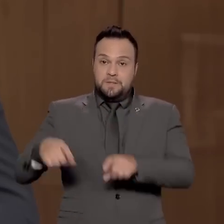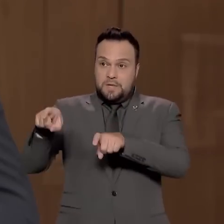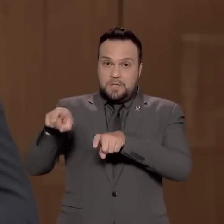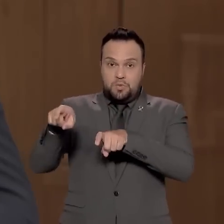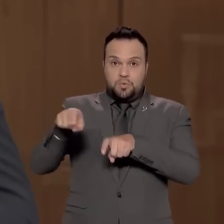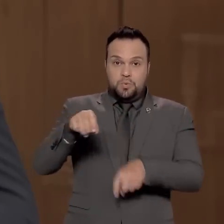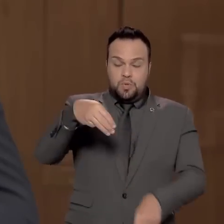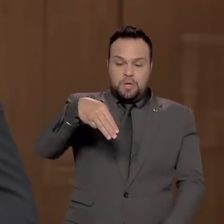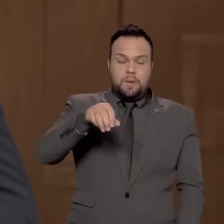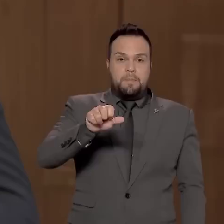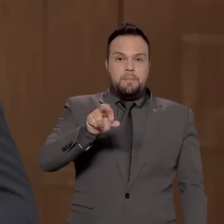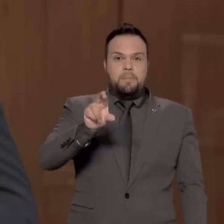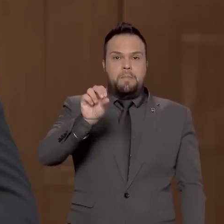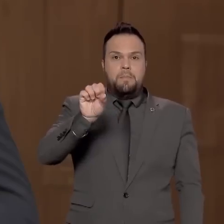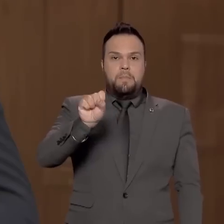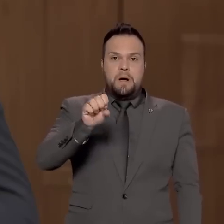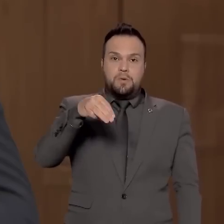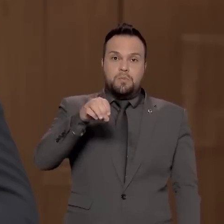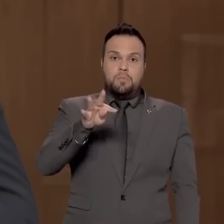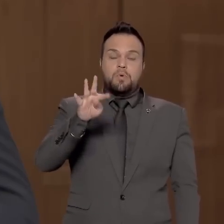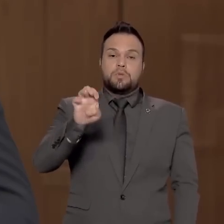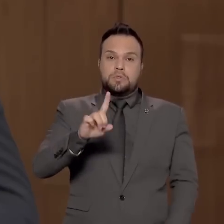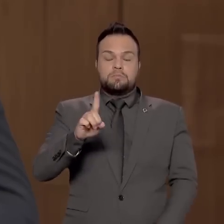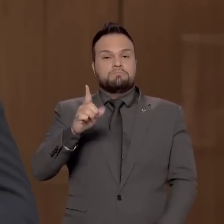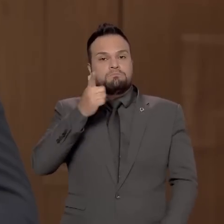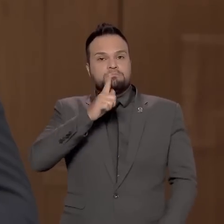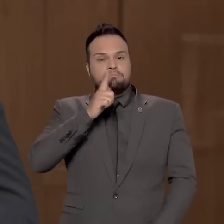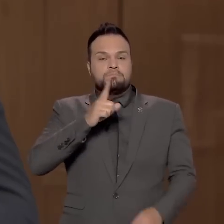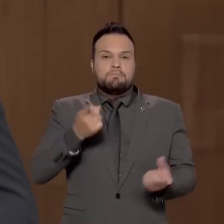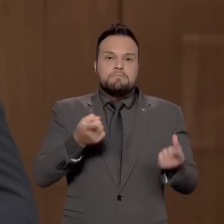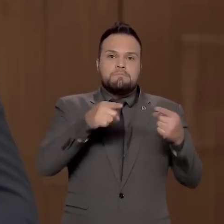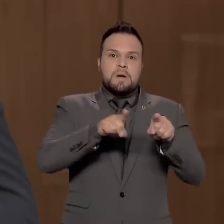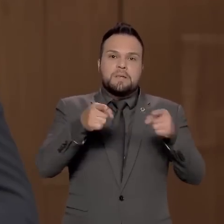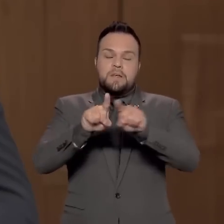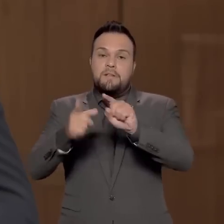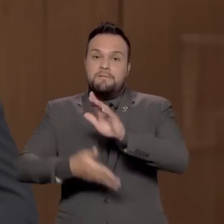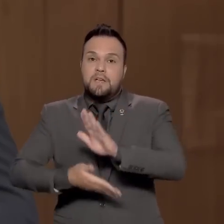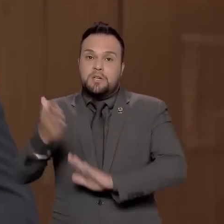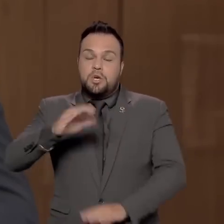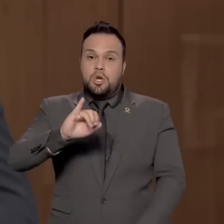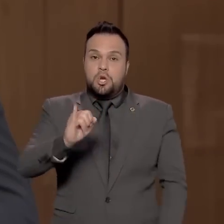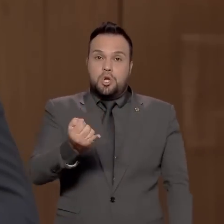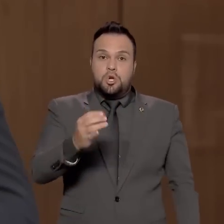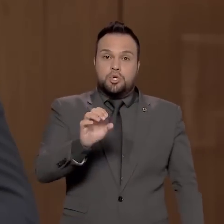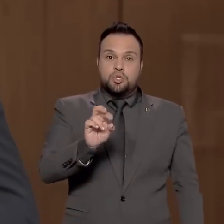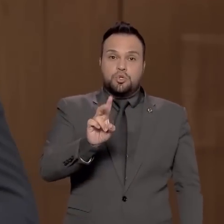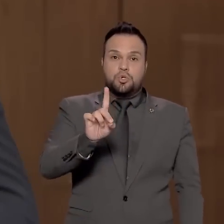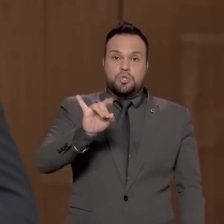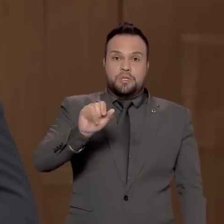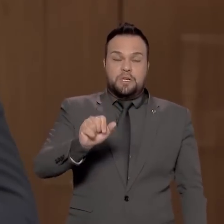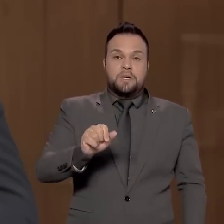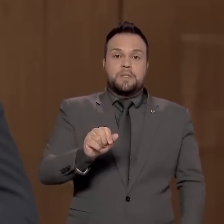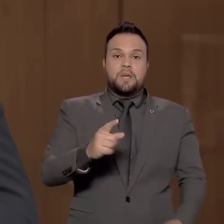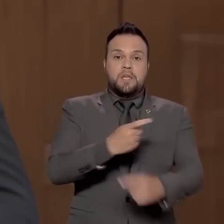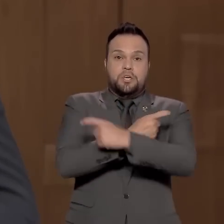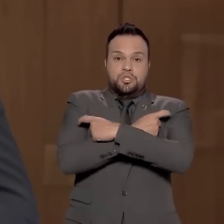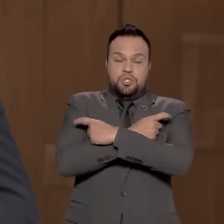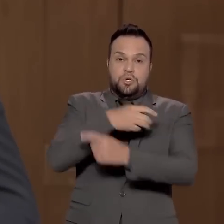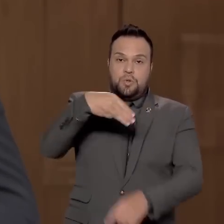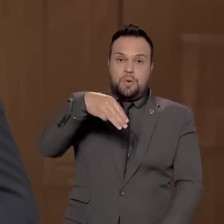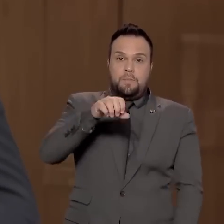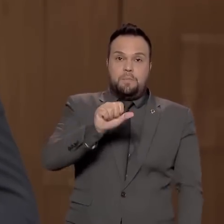Marcos Montes, buscou expandir essas parcerias em viagens recentes à Jordânia, Egito e Marrocos.